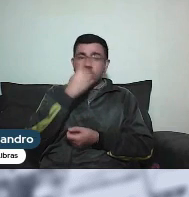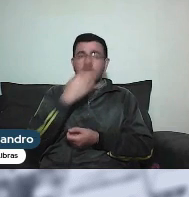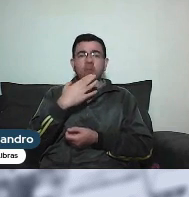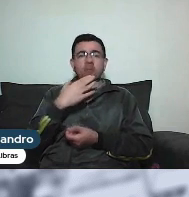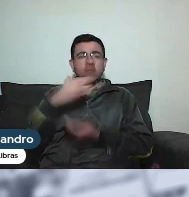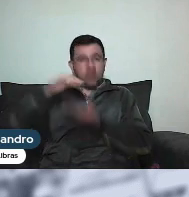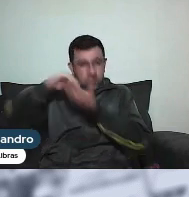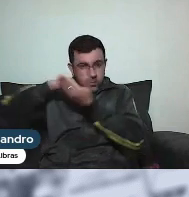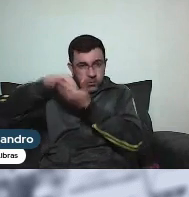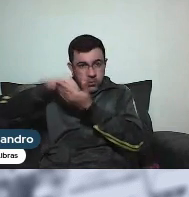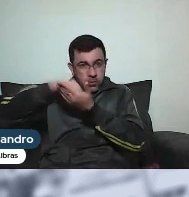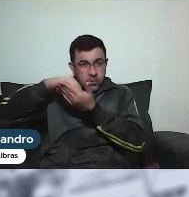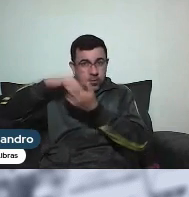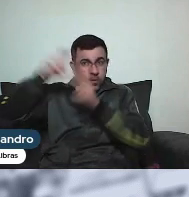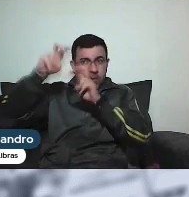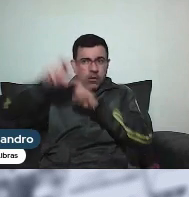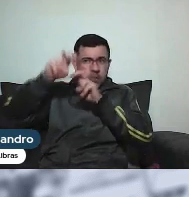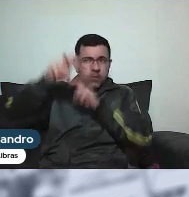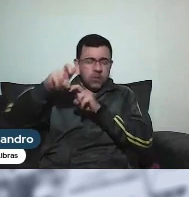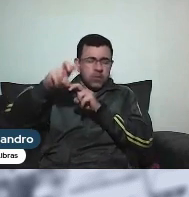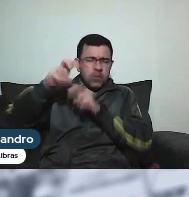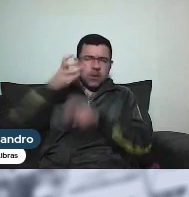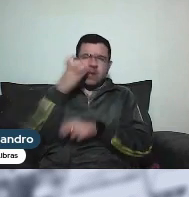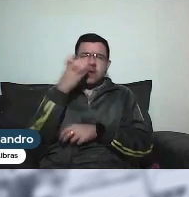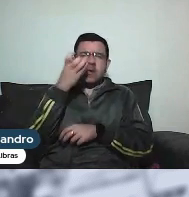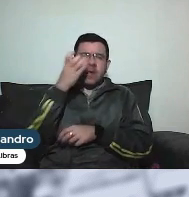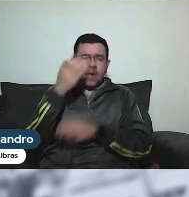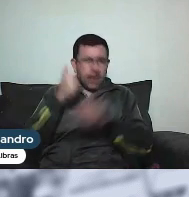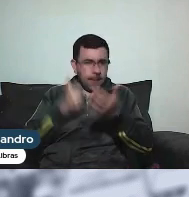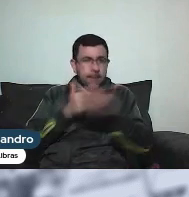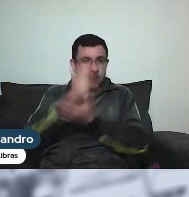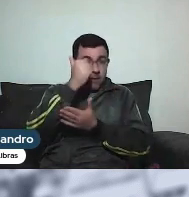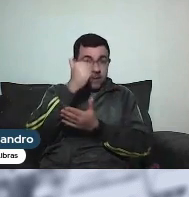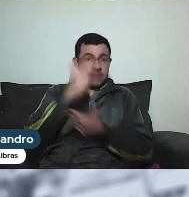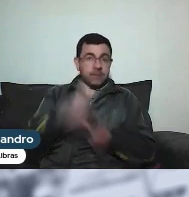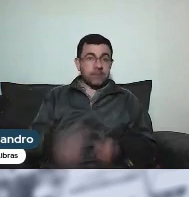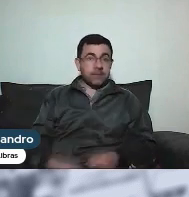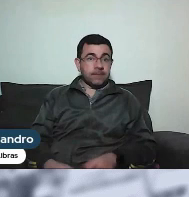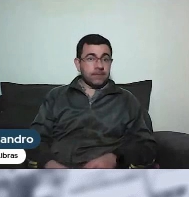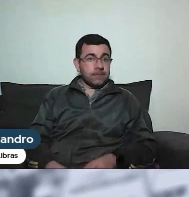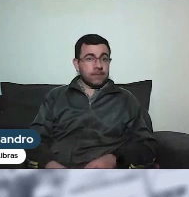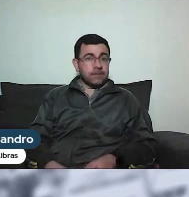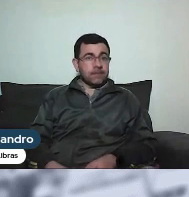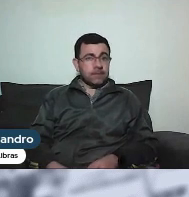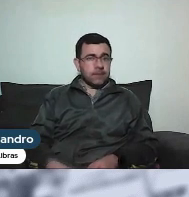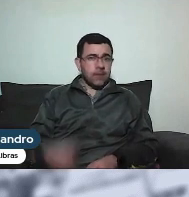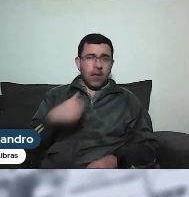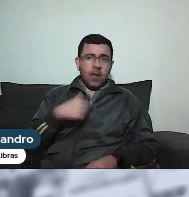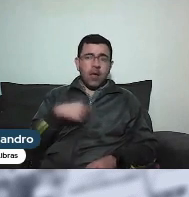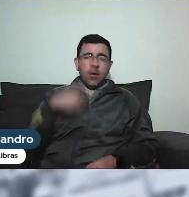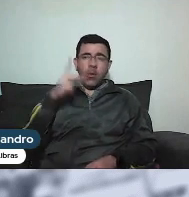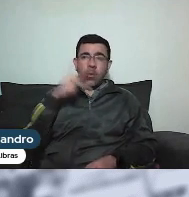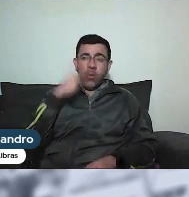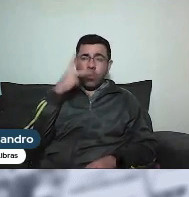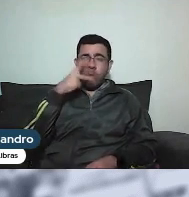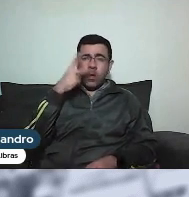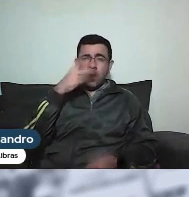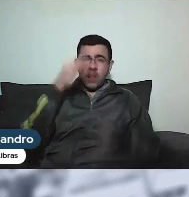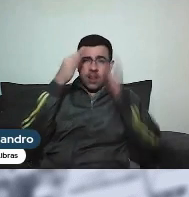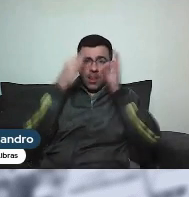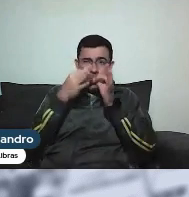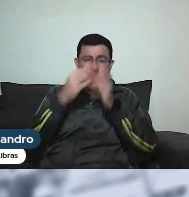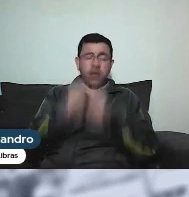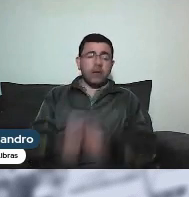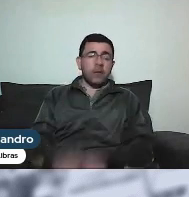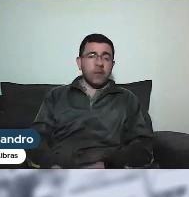que está favorável a isso. Então, eu posso dizer com toda certeza isso, através